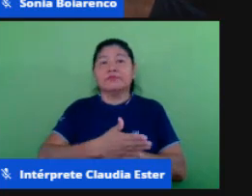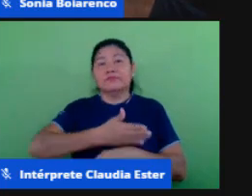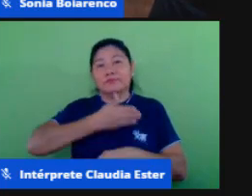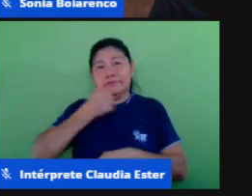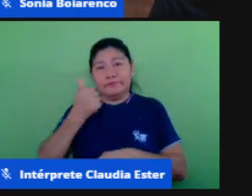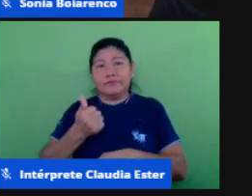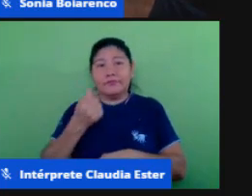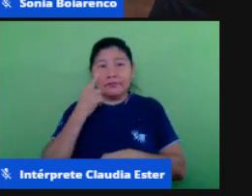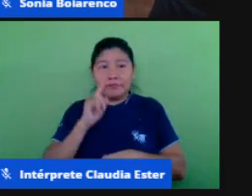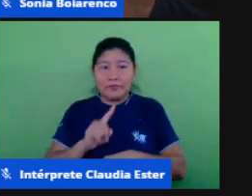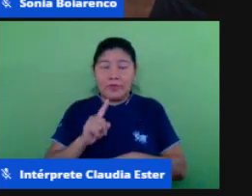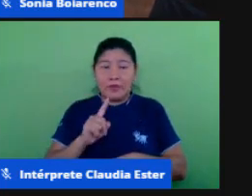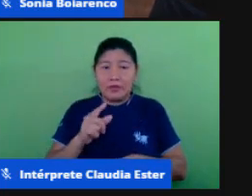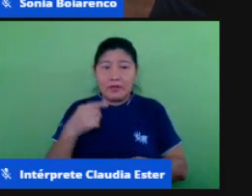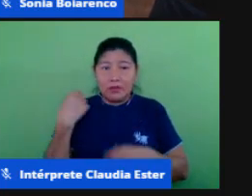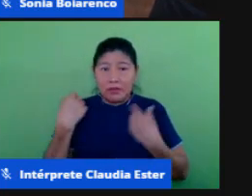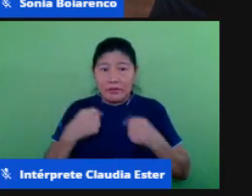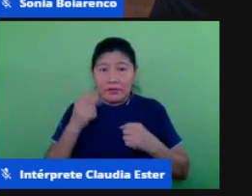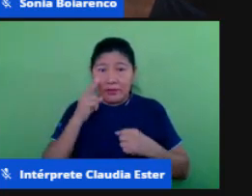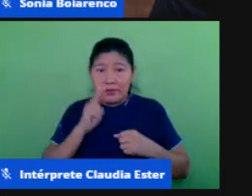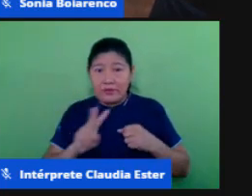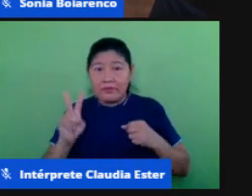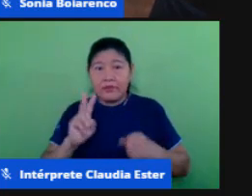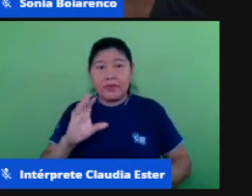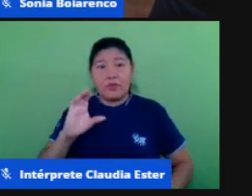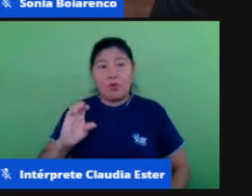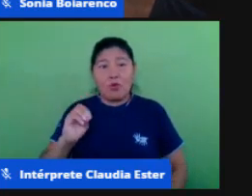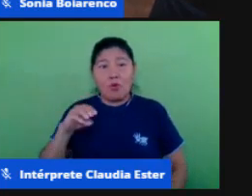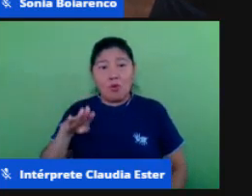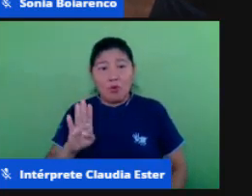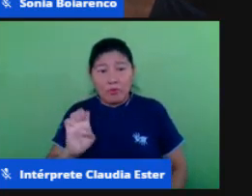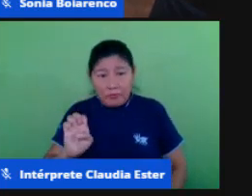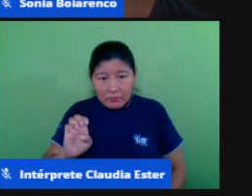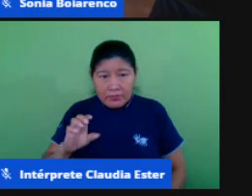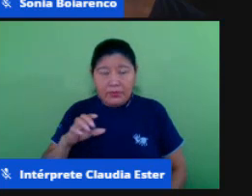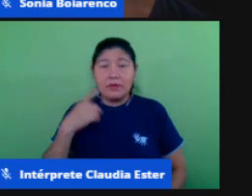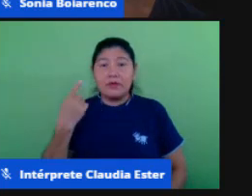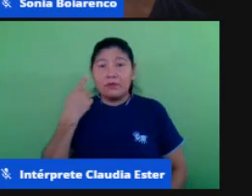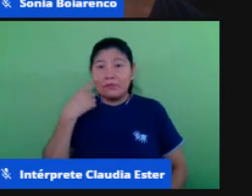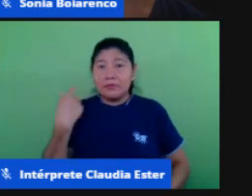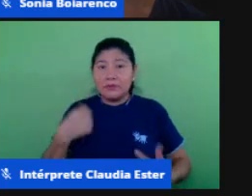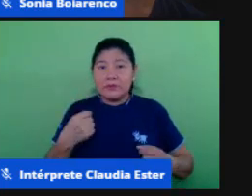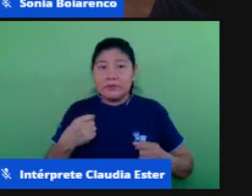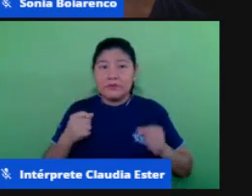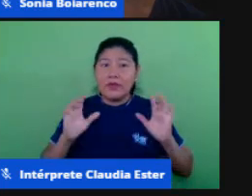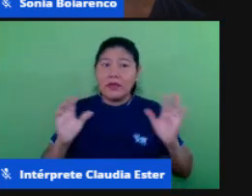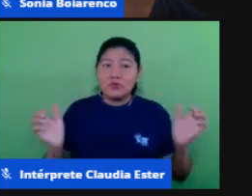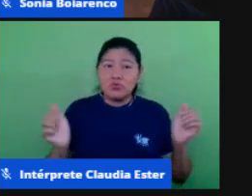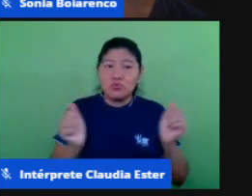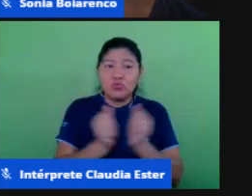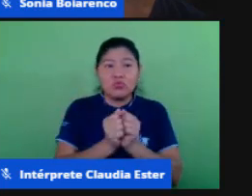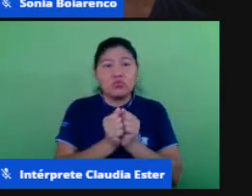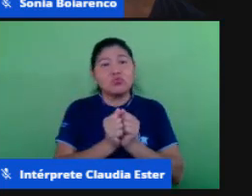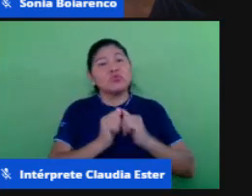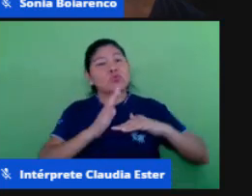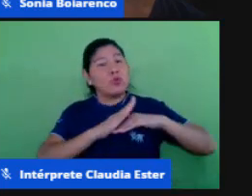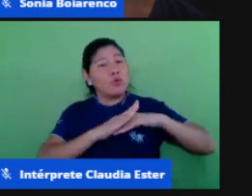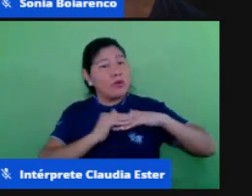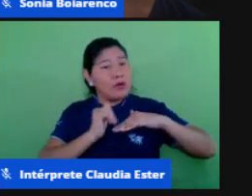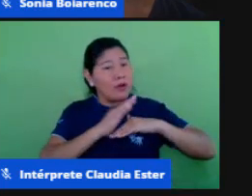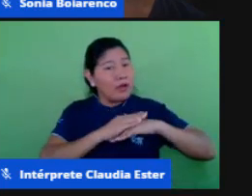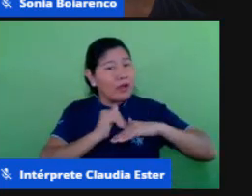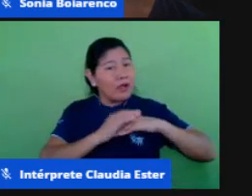enquanto encantamento enquanto desenvolvimento de afeto e de empatia nas nossas